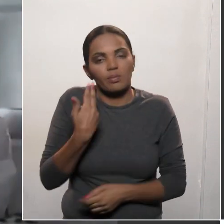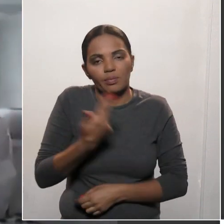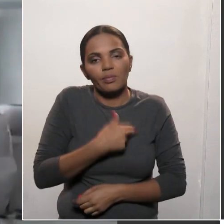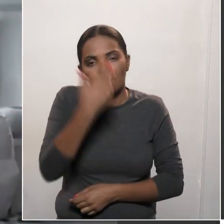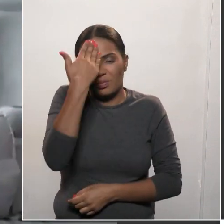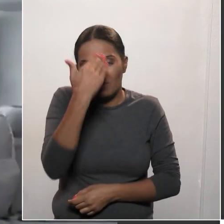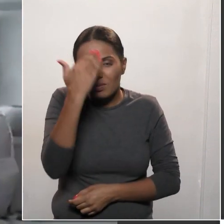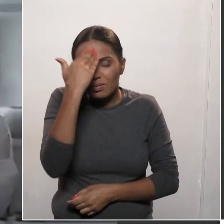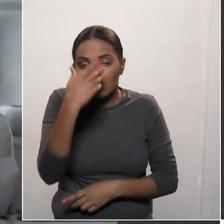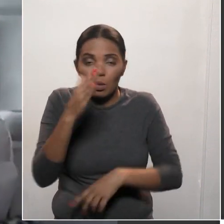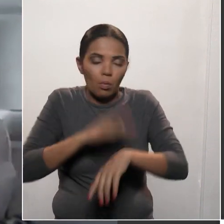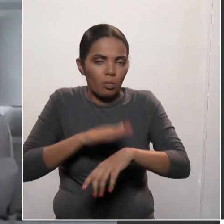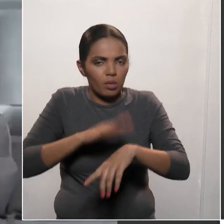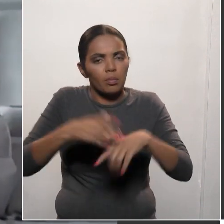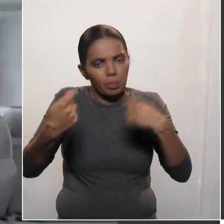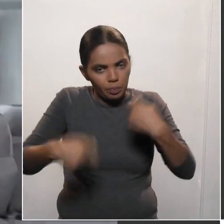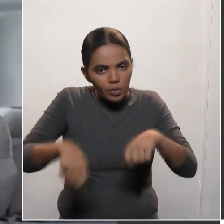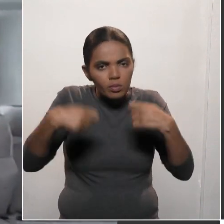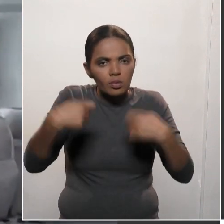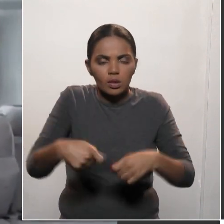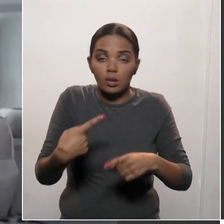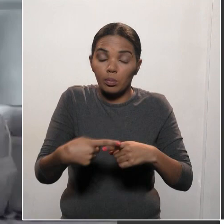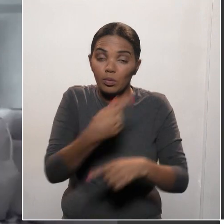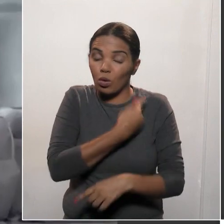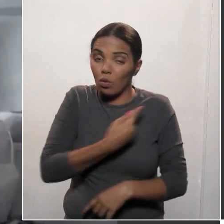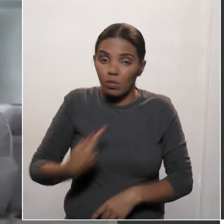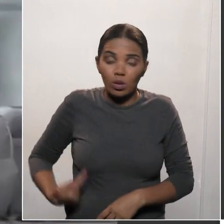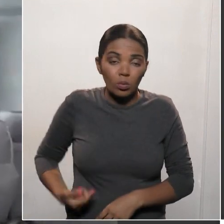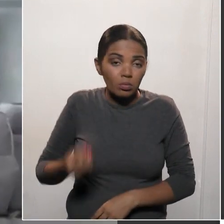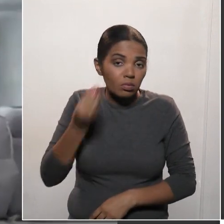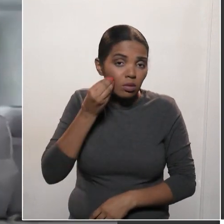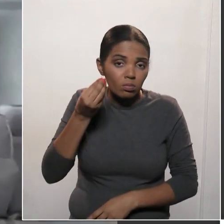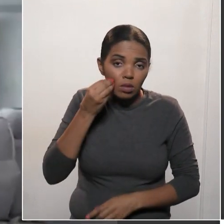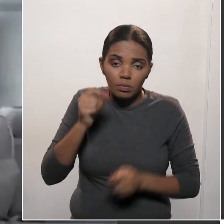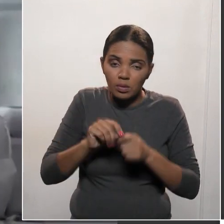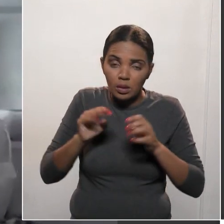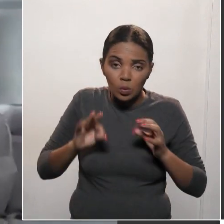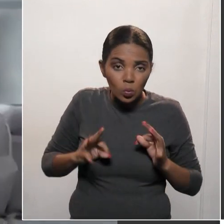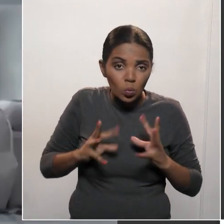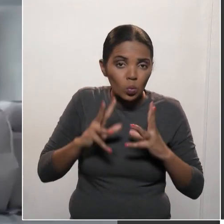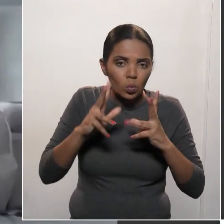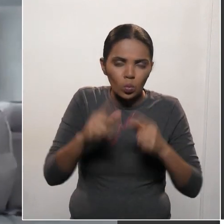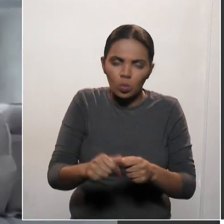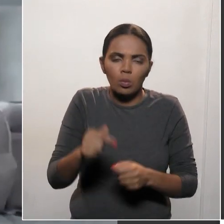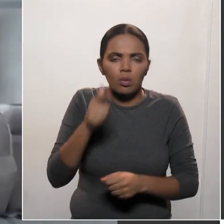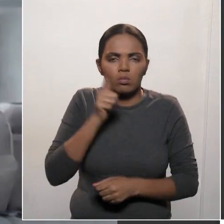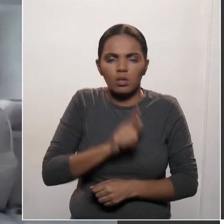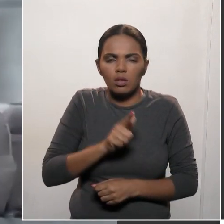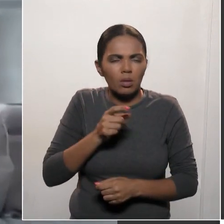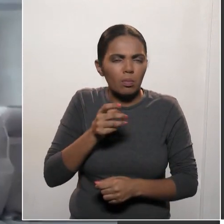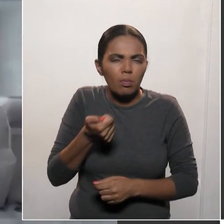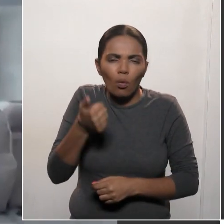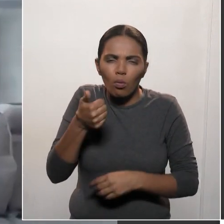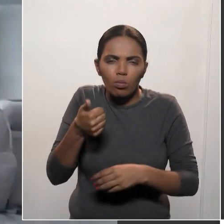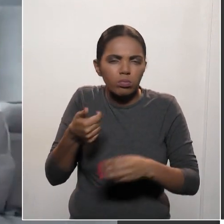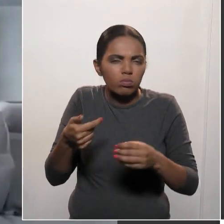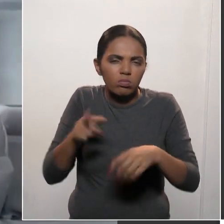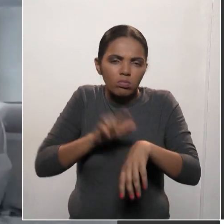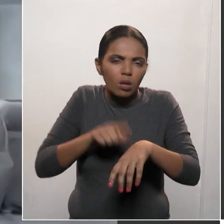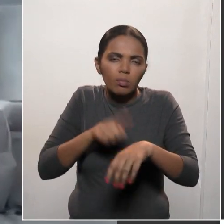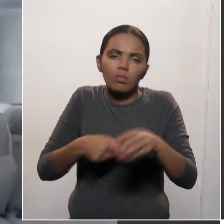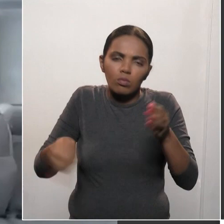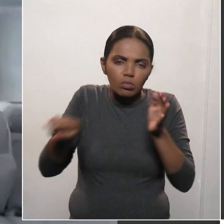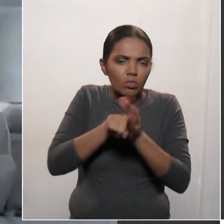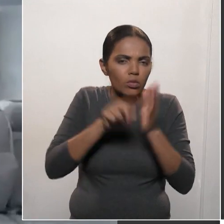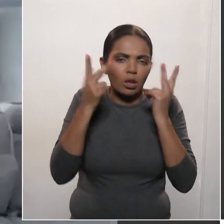um momento necessário e que o governador tem feito tudo para, muito em breve, a gente poder voltar à ativa com